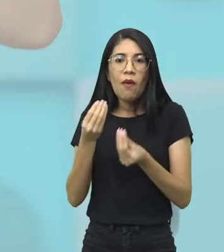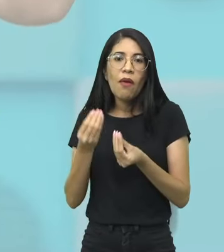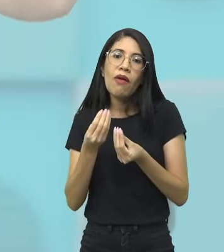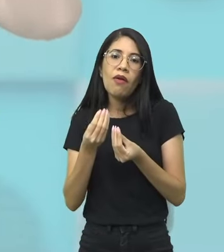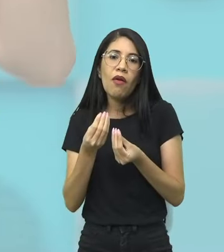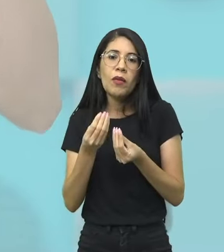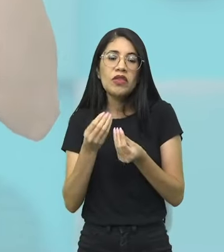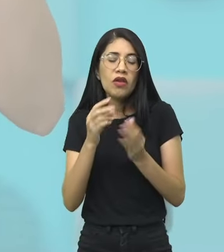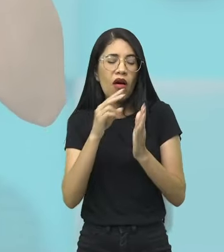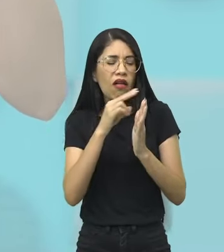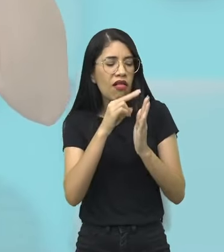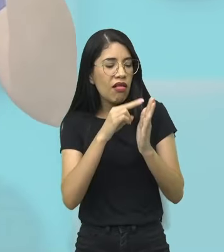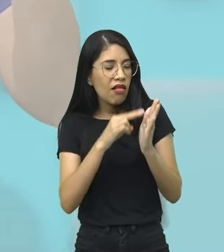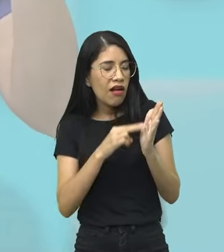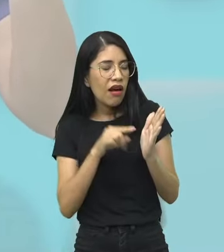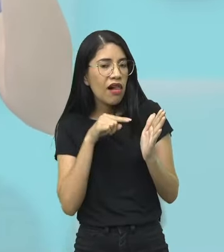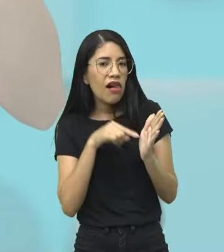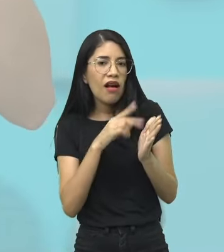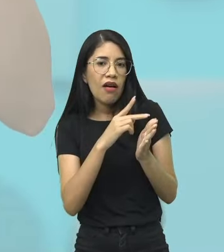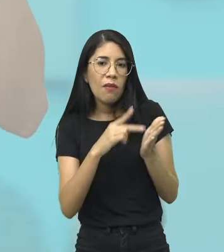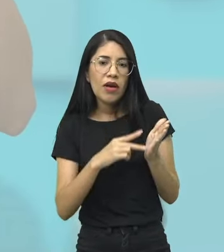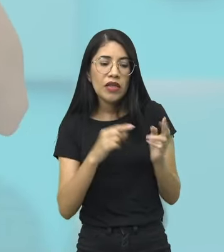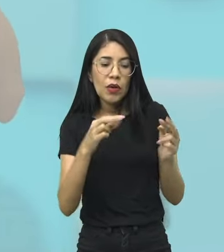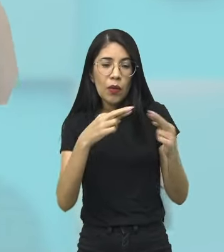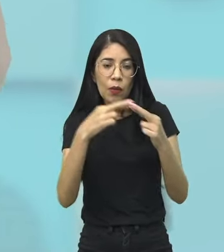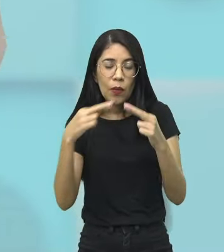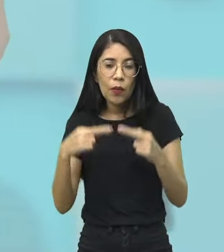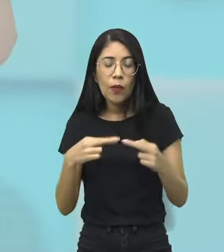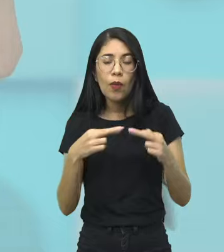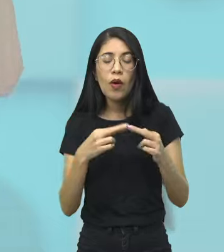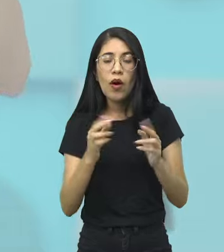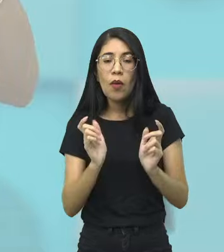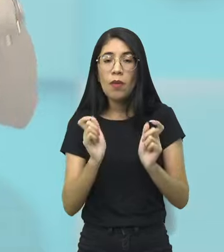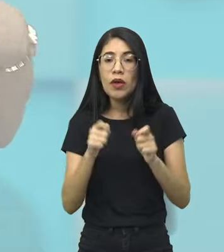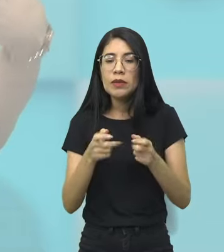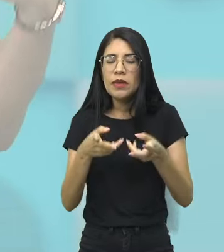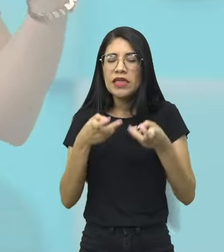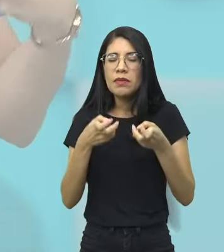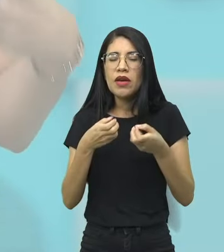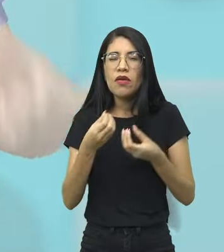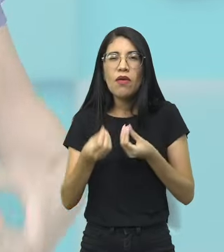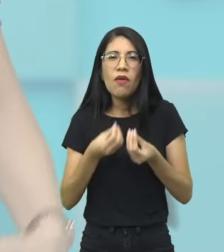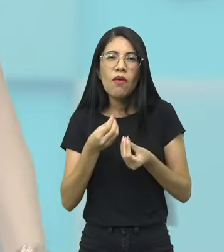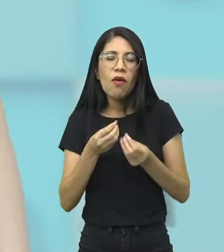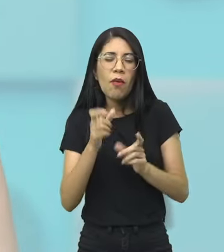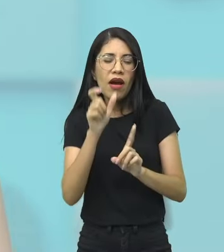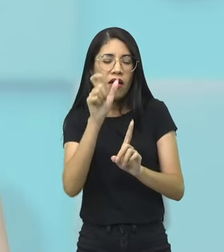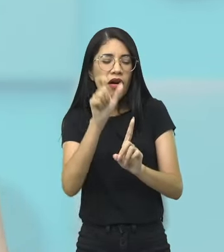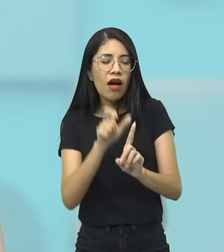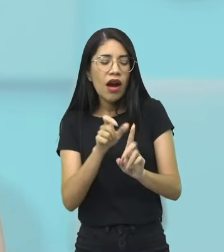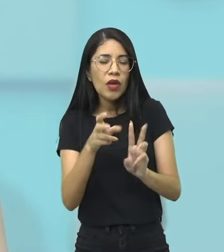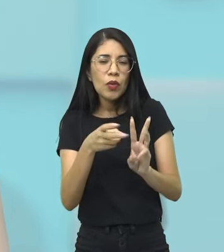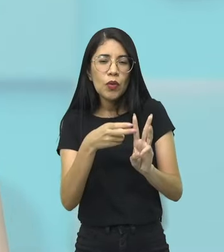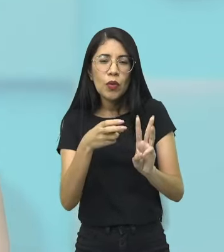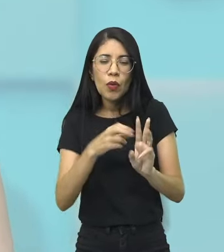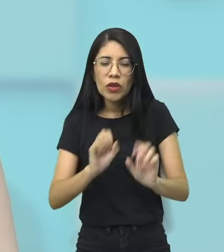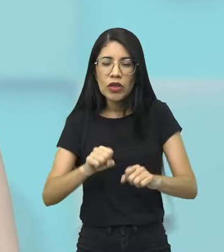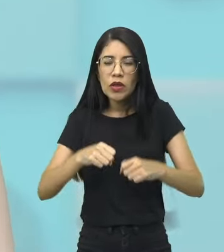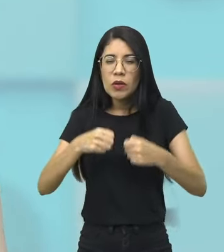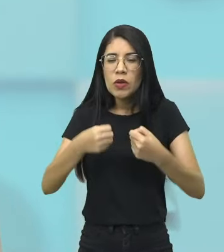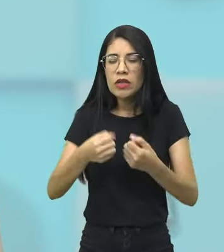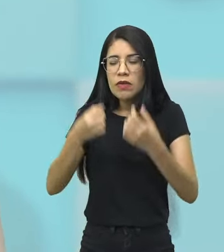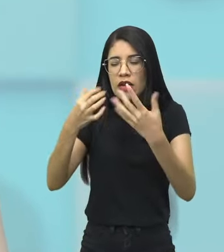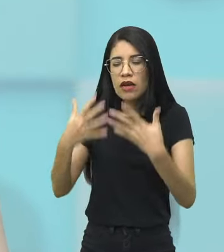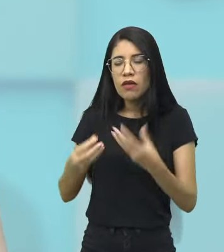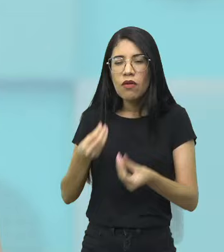somente com a leitura devido à rima, essa cadência, conseguir ver aquele índio guerreiro falando, né? Pro seu povo,